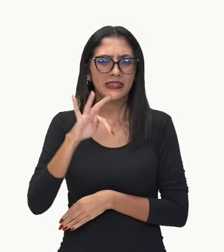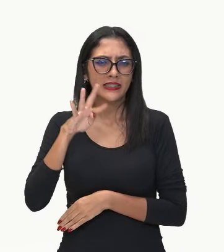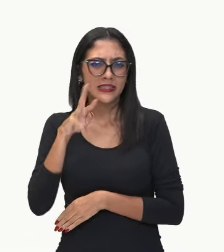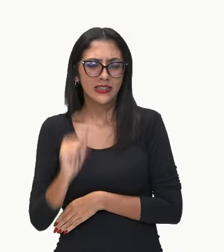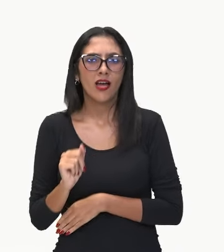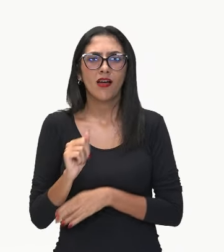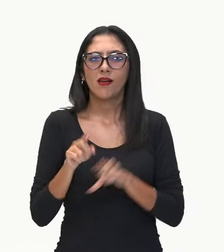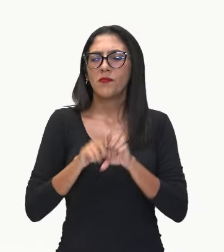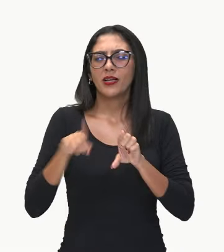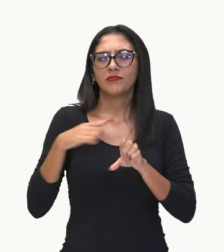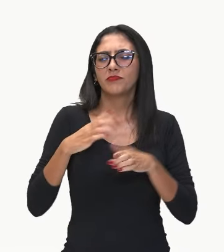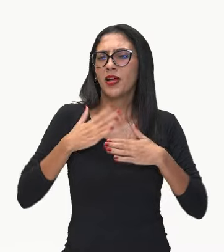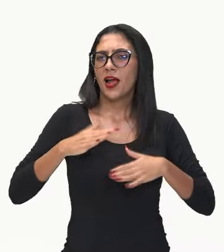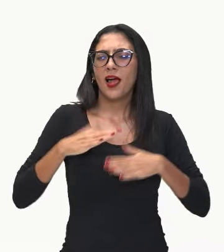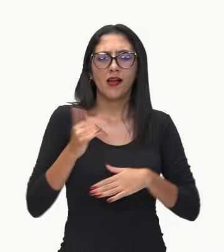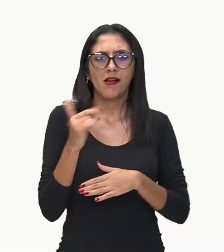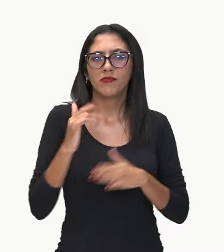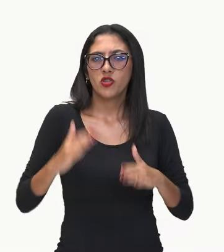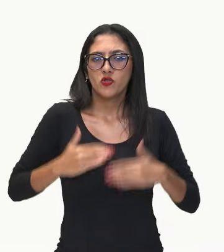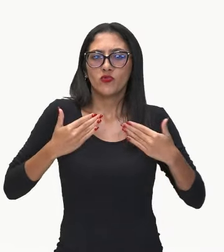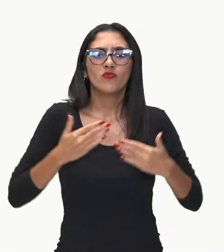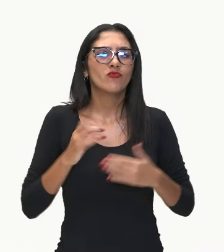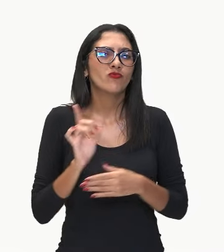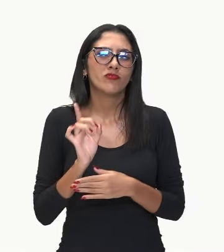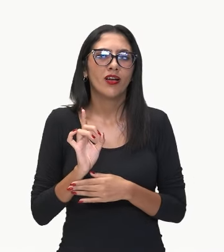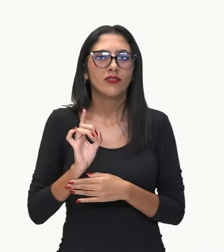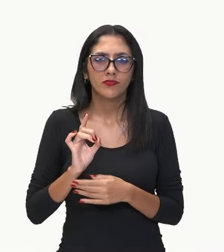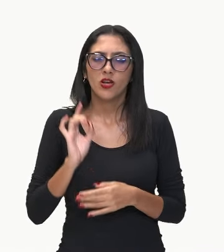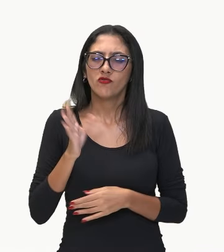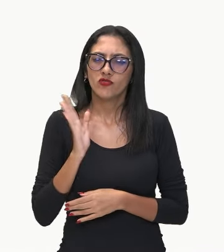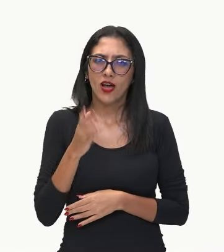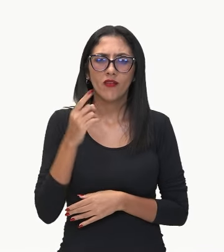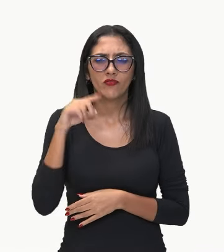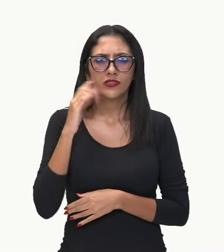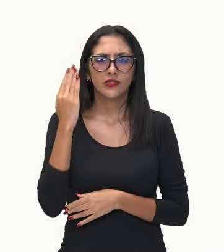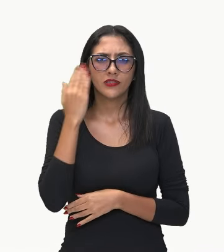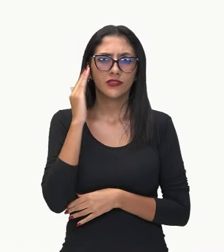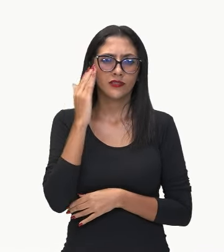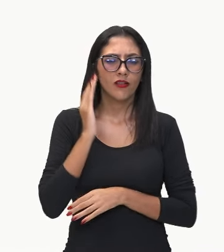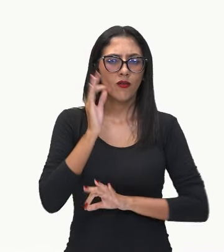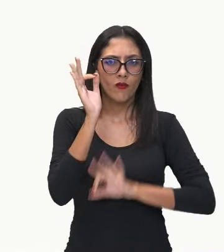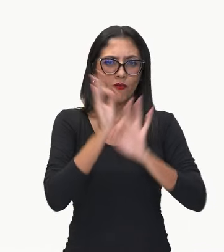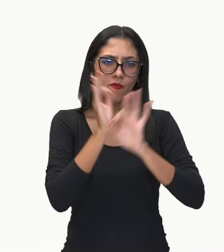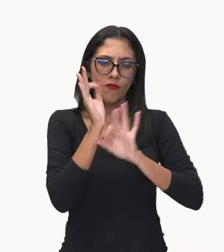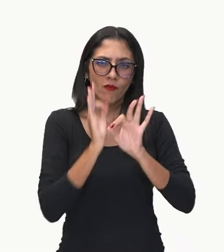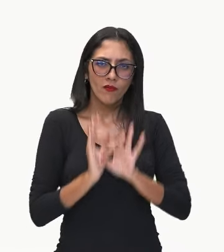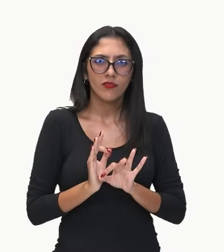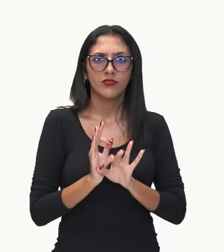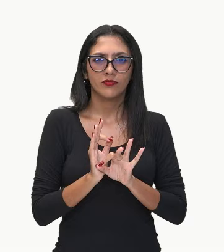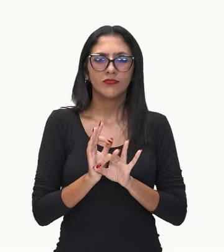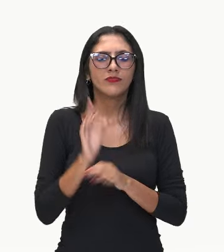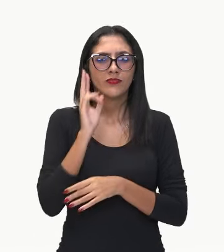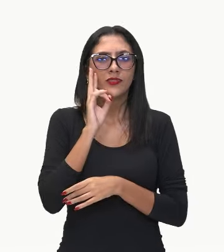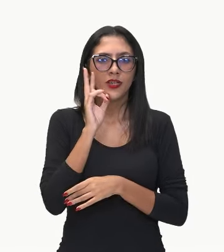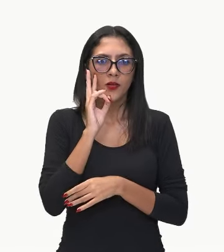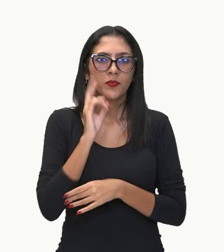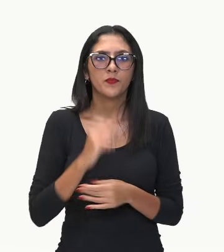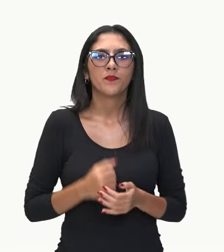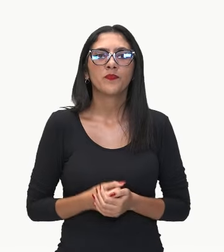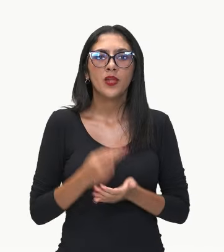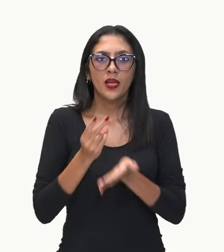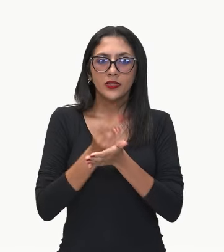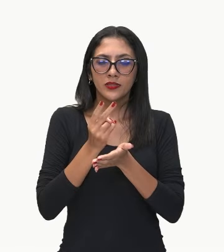é assustadora porque você já sabe agora o passo a passo para resolver. Lembra? Sempre